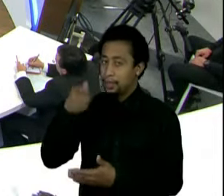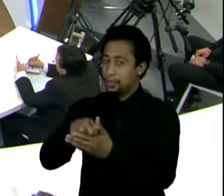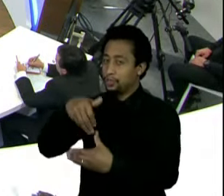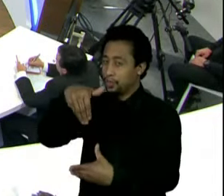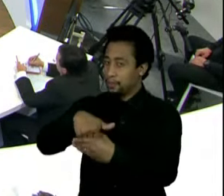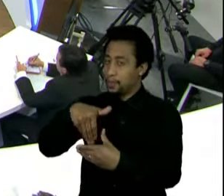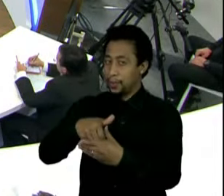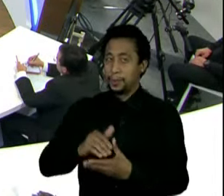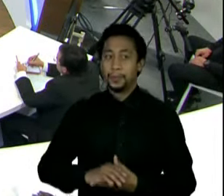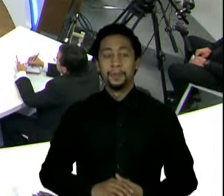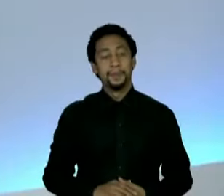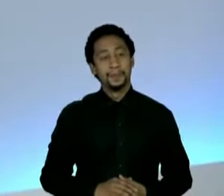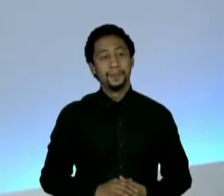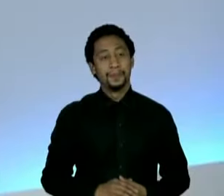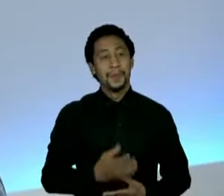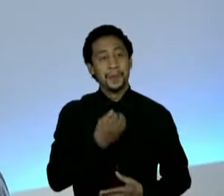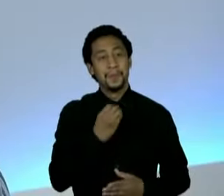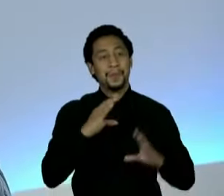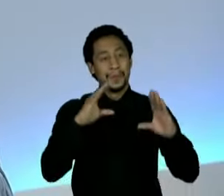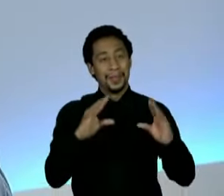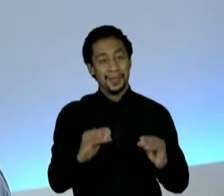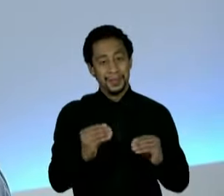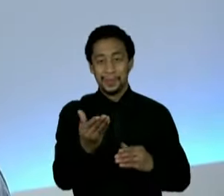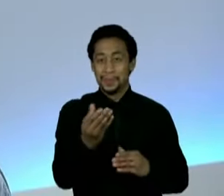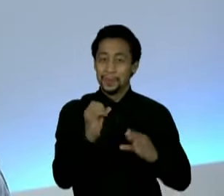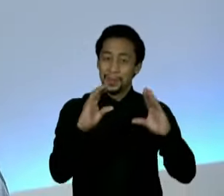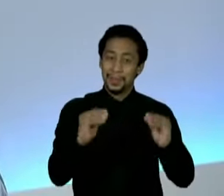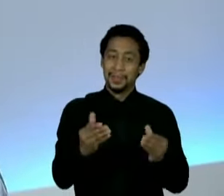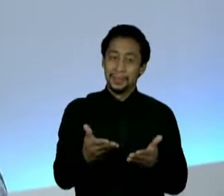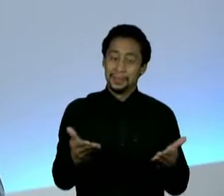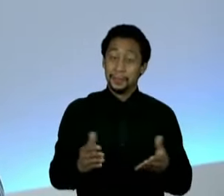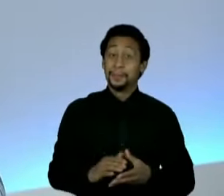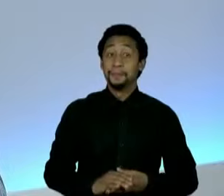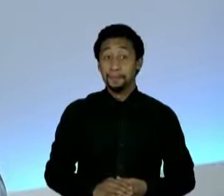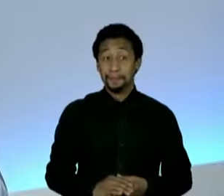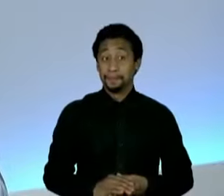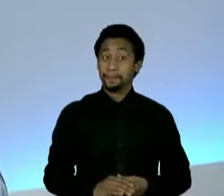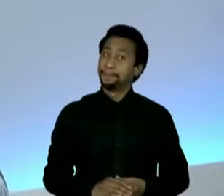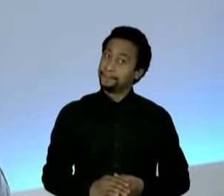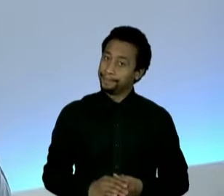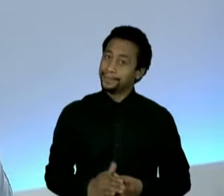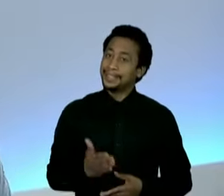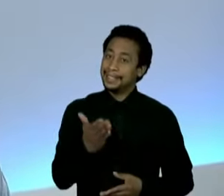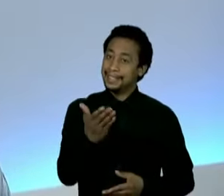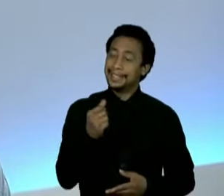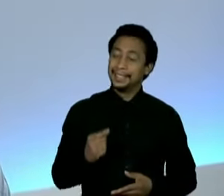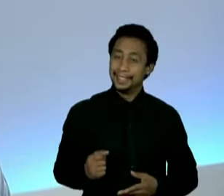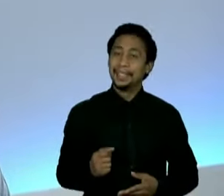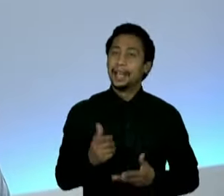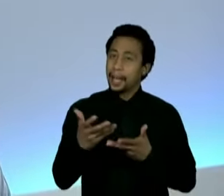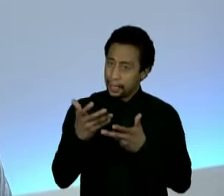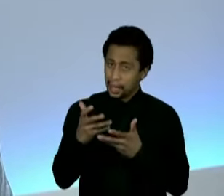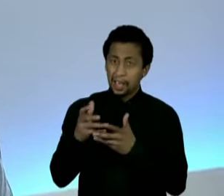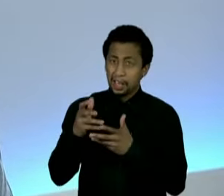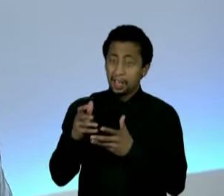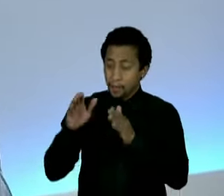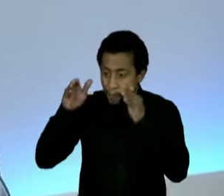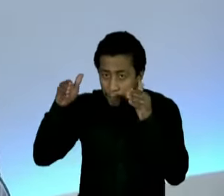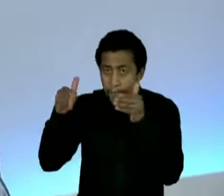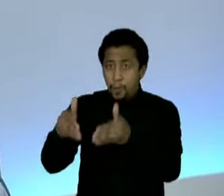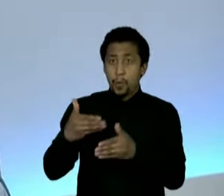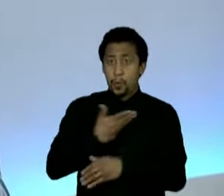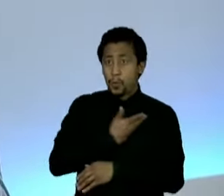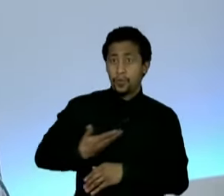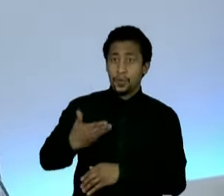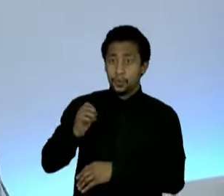Boa noite, governador. Boa noite a todos. Governador, sobre isso de você não ser categórico, afirmar o governo de São Paulo ou abrir outras possibilidades. Eu